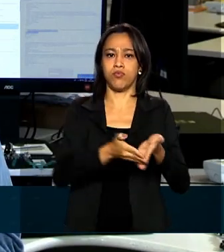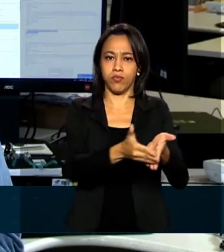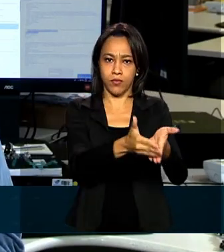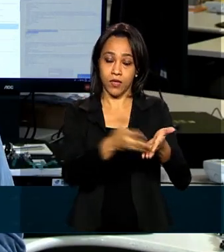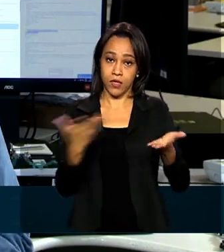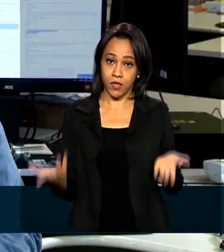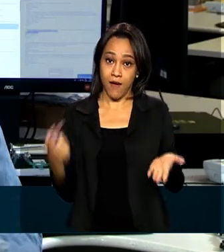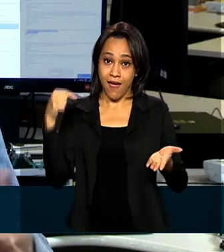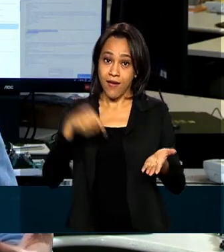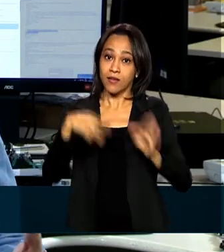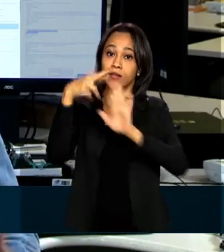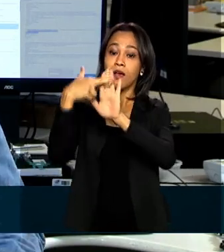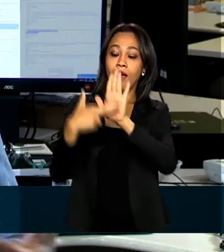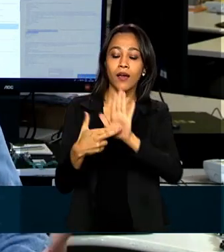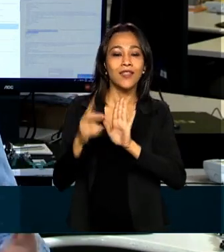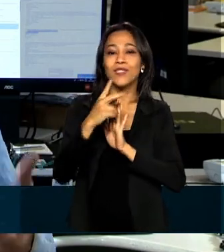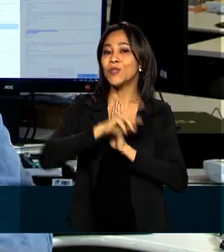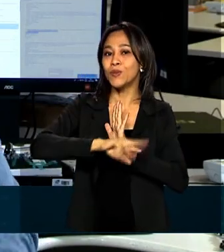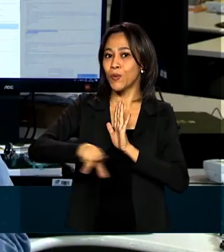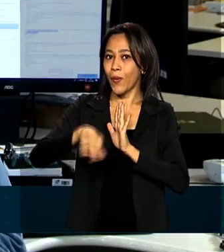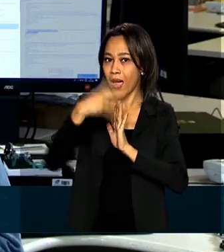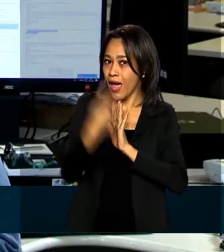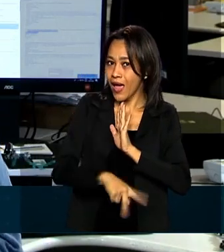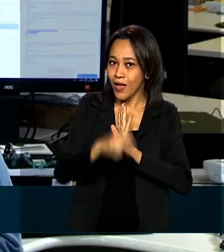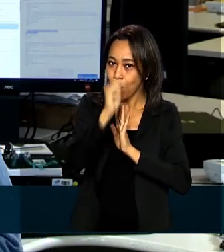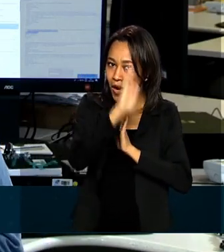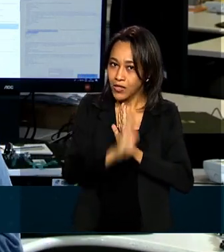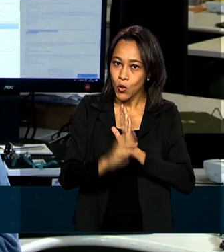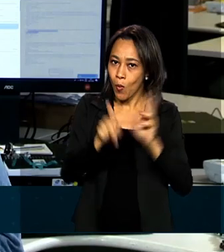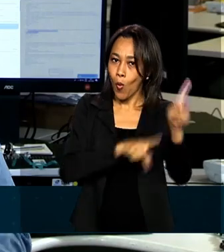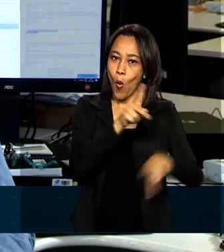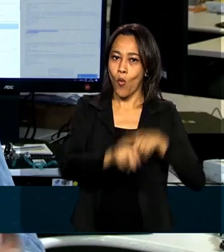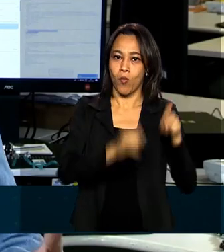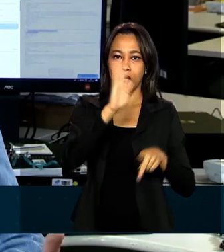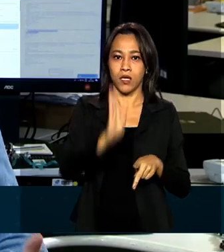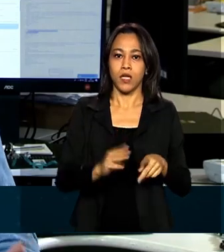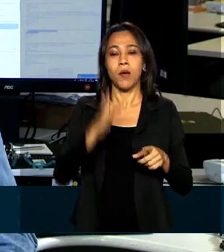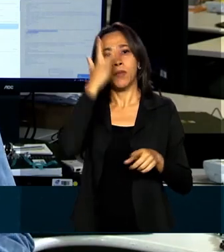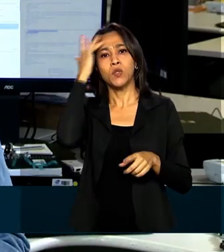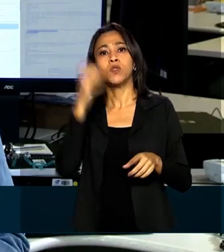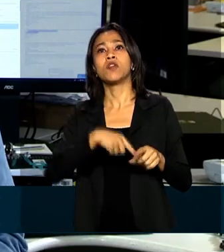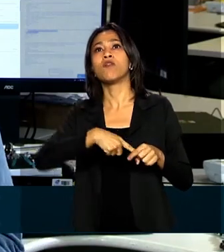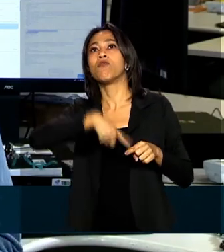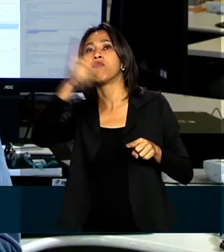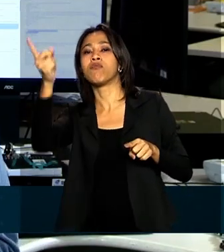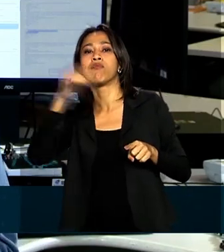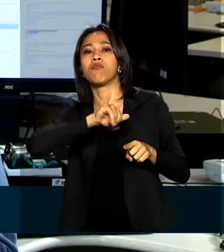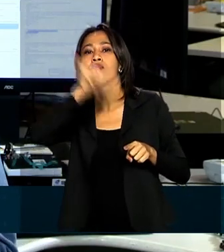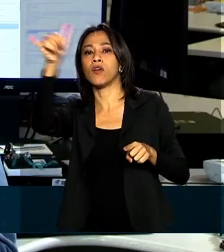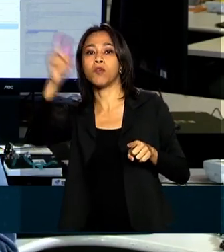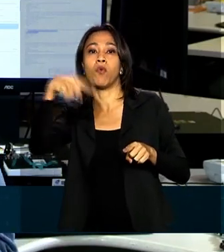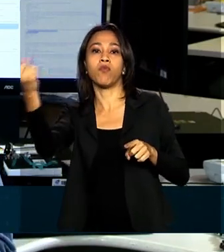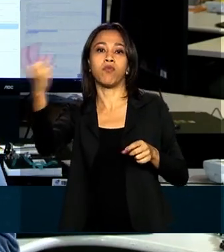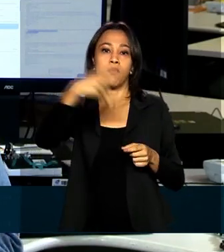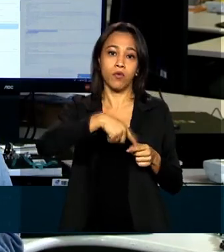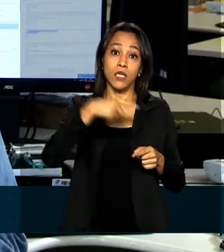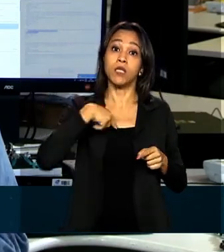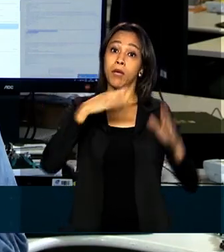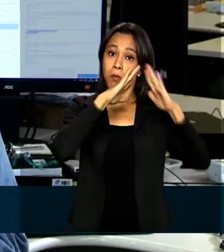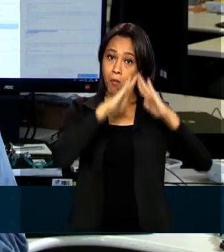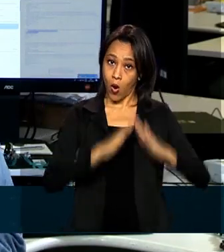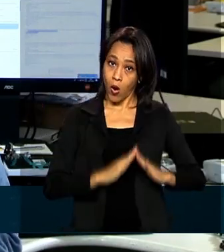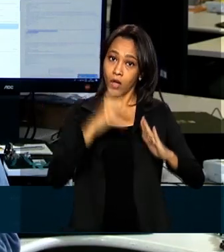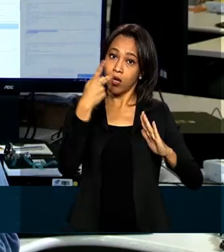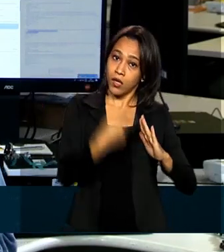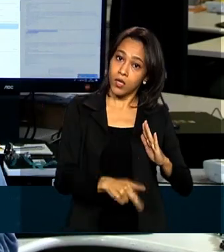restrições não se aplicam a brasileiro nato ou naturalizado, regresso de viagem, imigrante com residência definitiva,